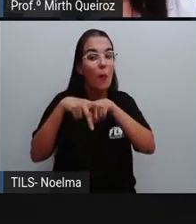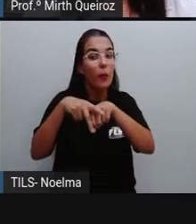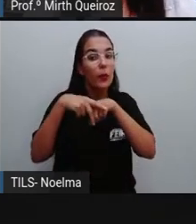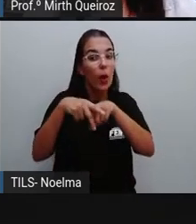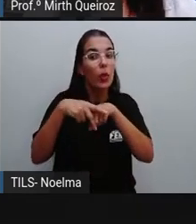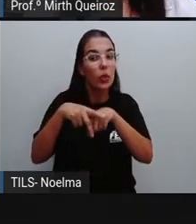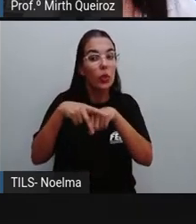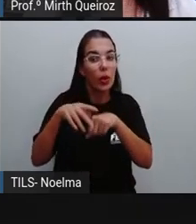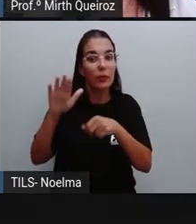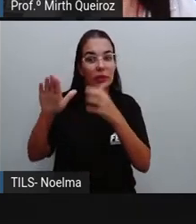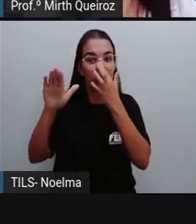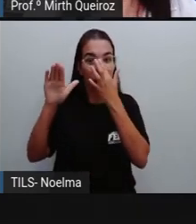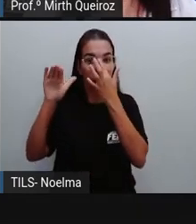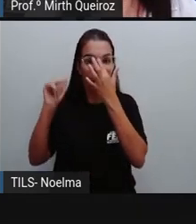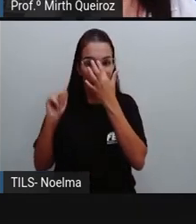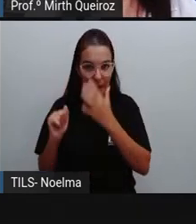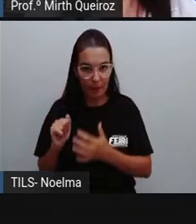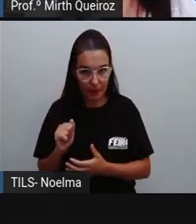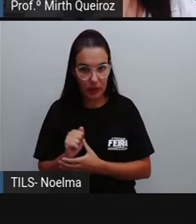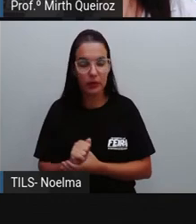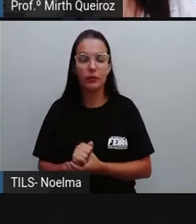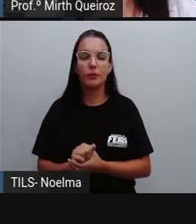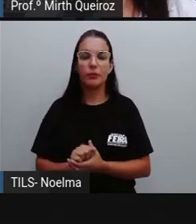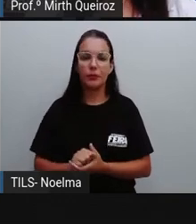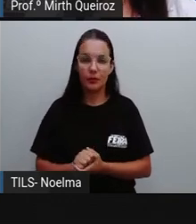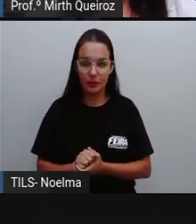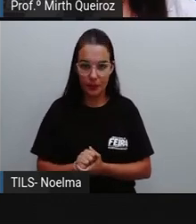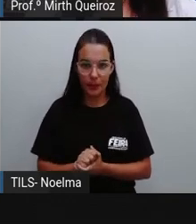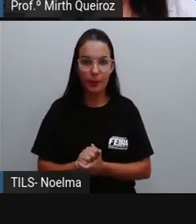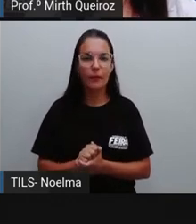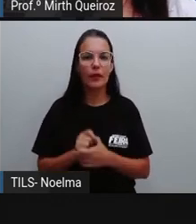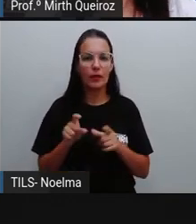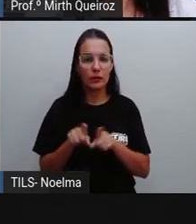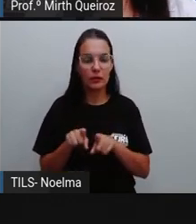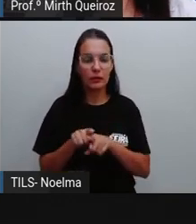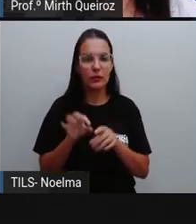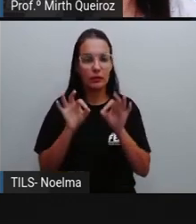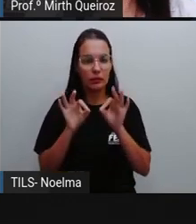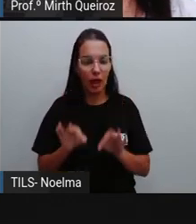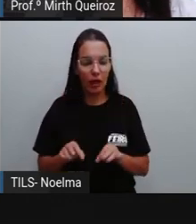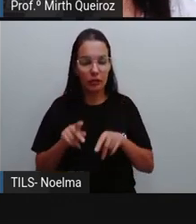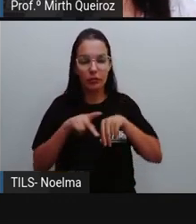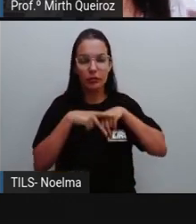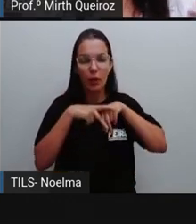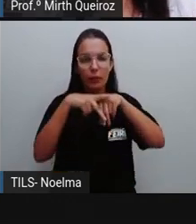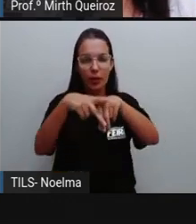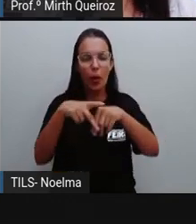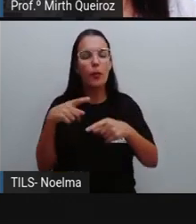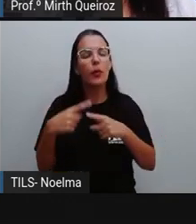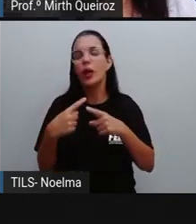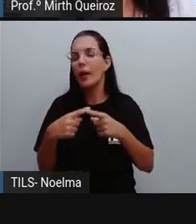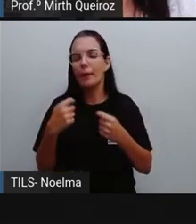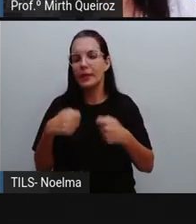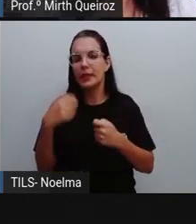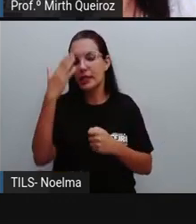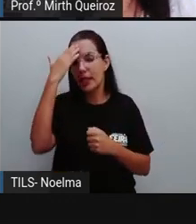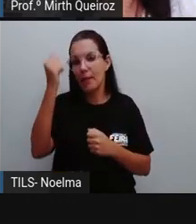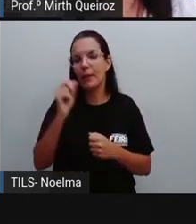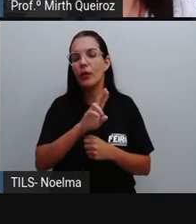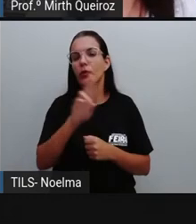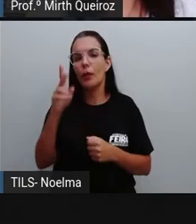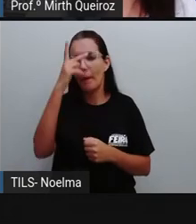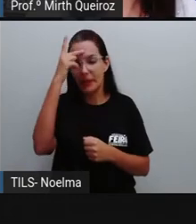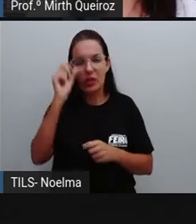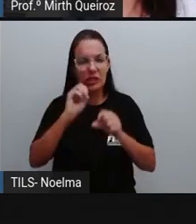ao destinatário, né? Pelo pronome de tratamento correto a depender da pessoa com quem a gente se fala se a gente